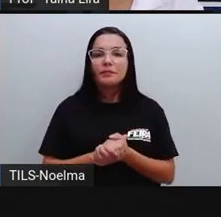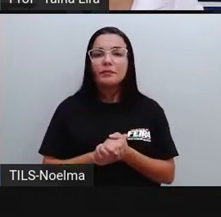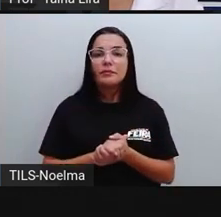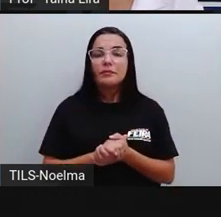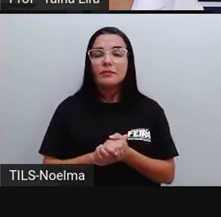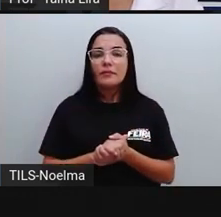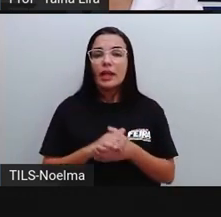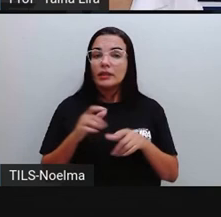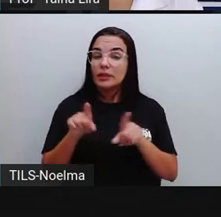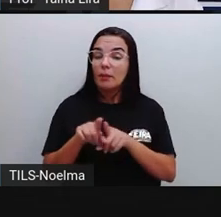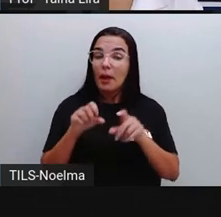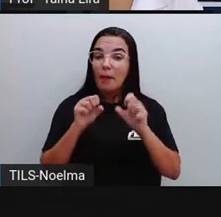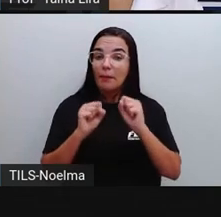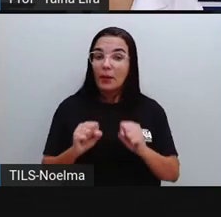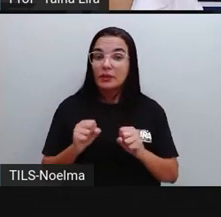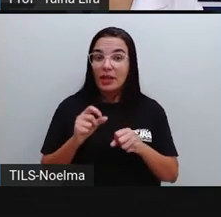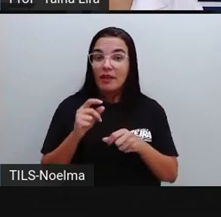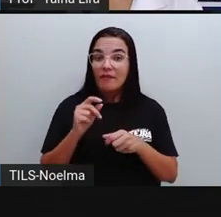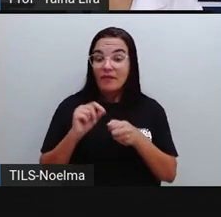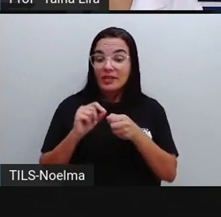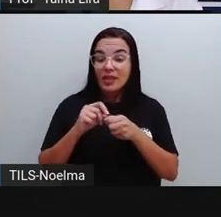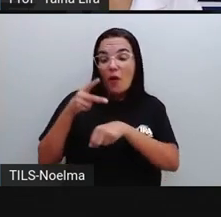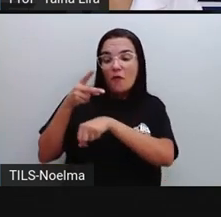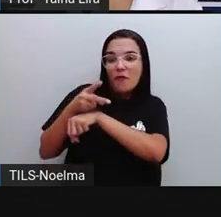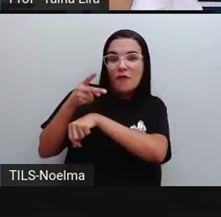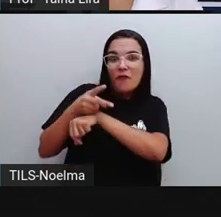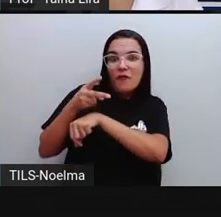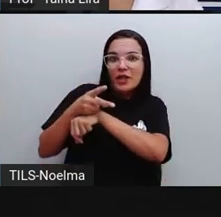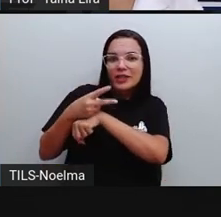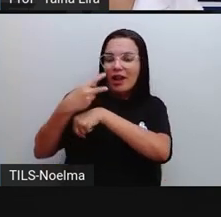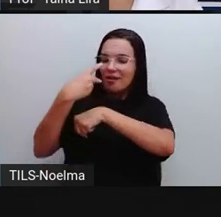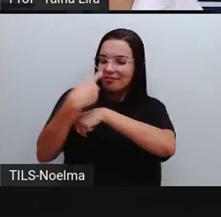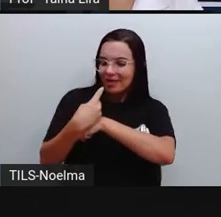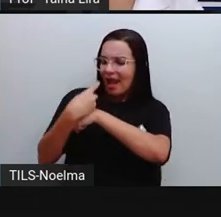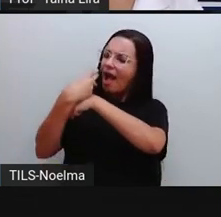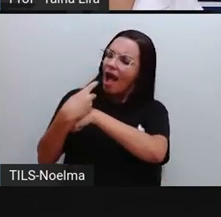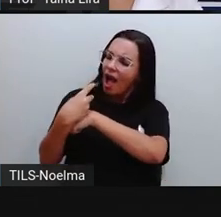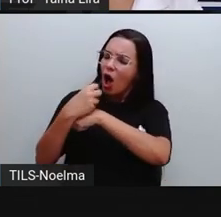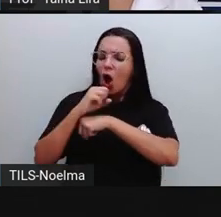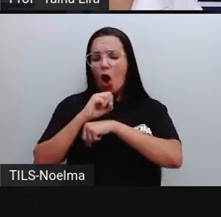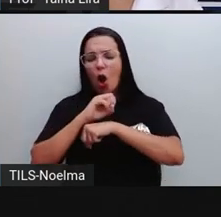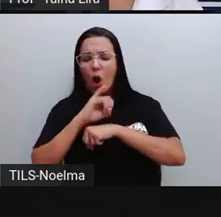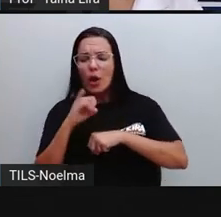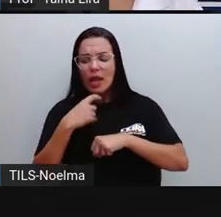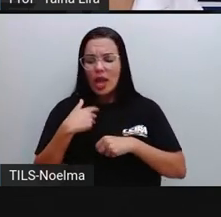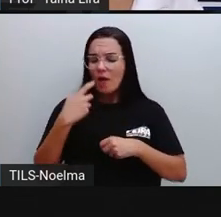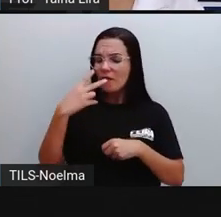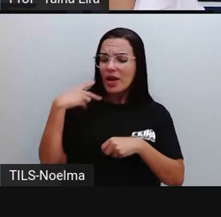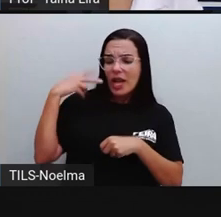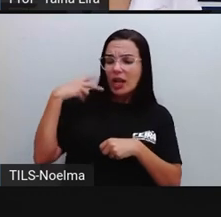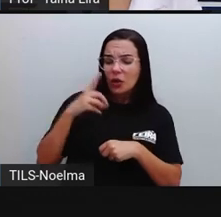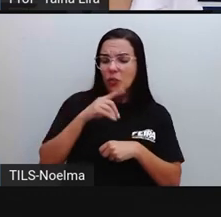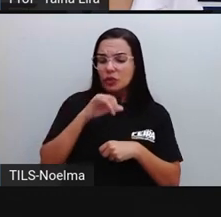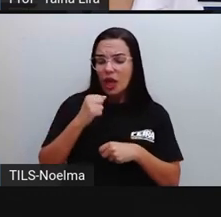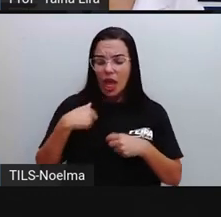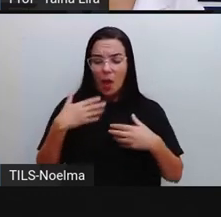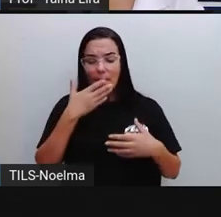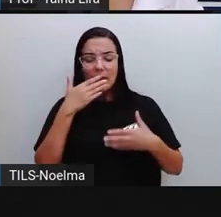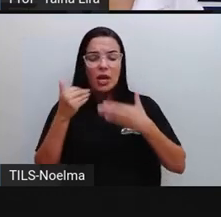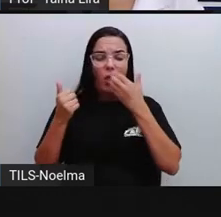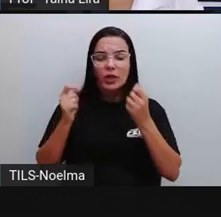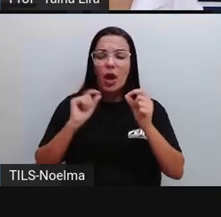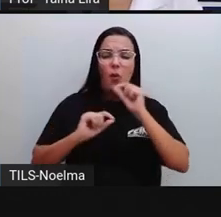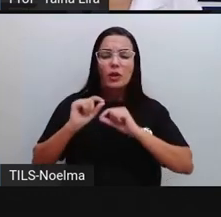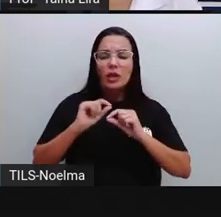vocês também podem, até se quiser, gravar um vídeo falando, né? Se eu fosse vereador por um dia, eu melhoraria